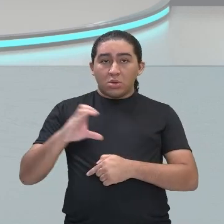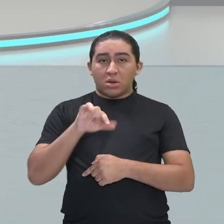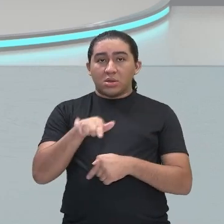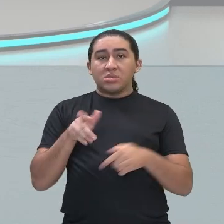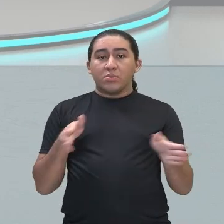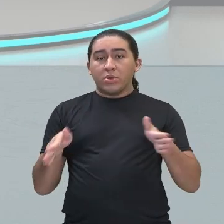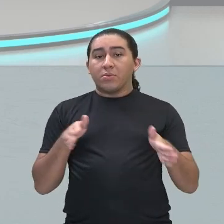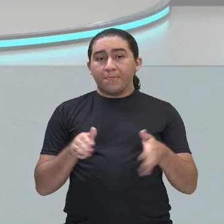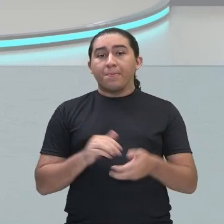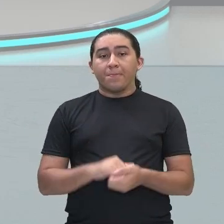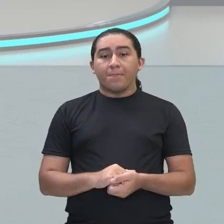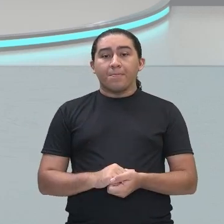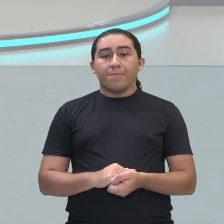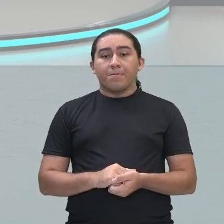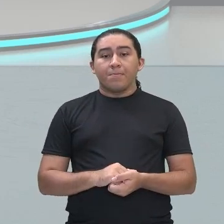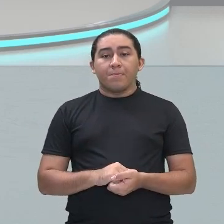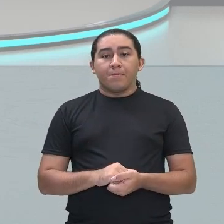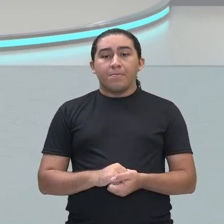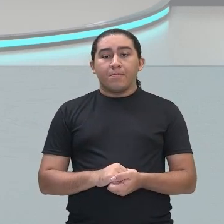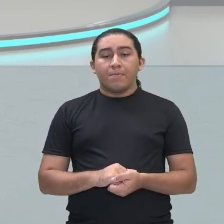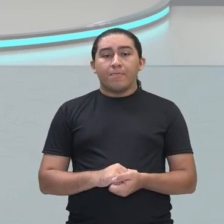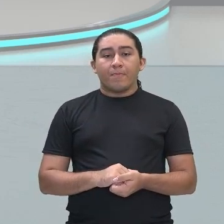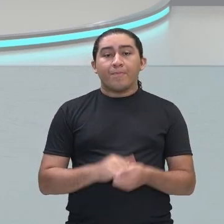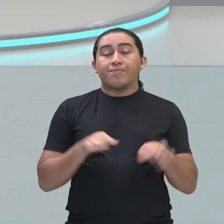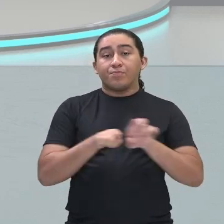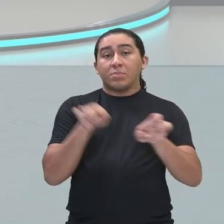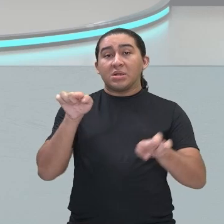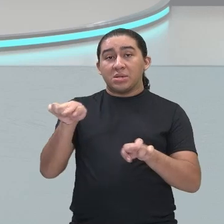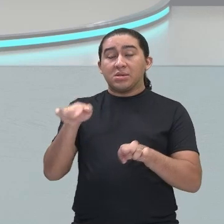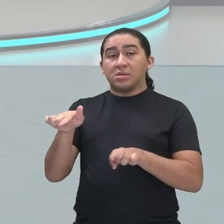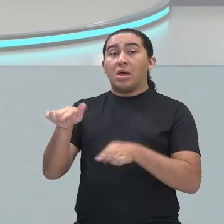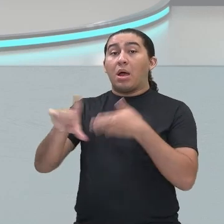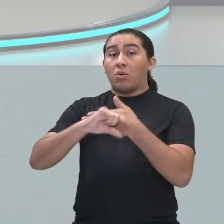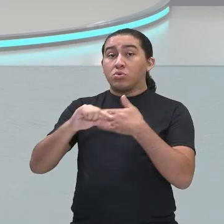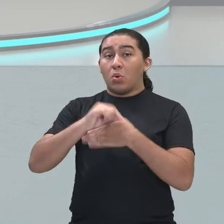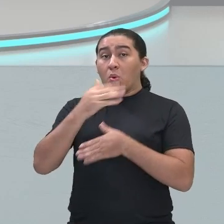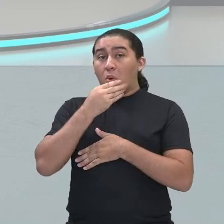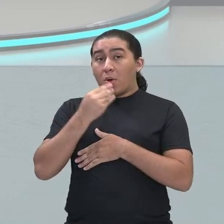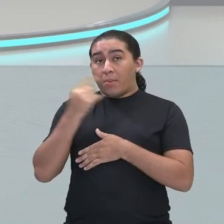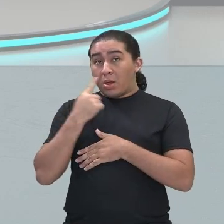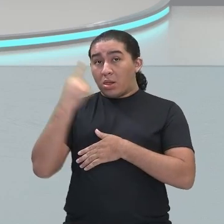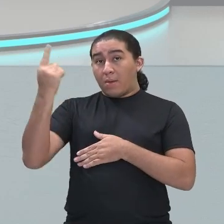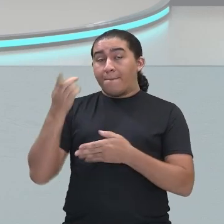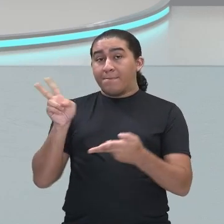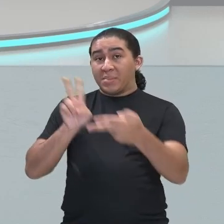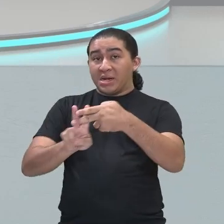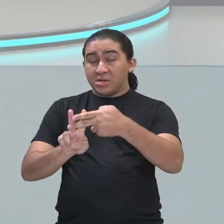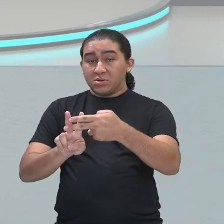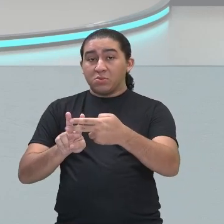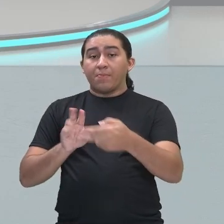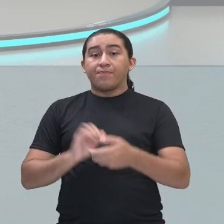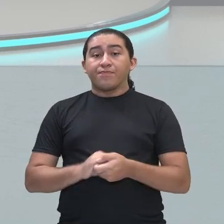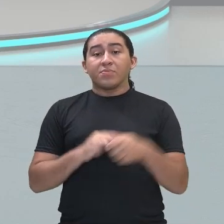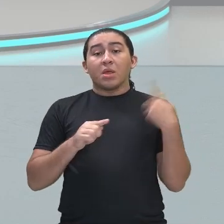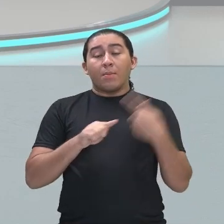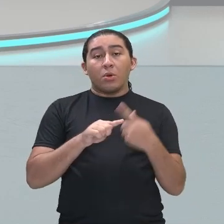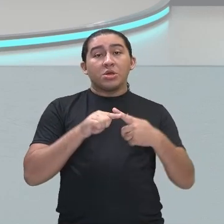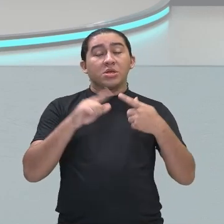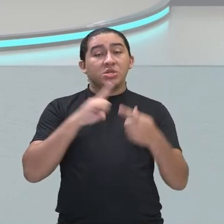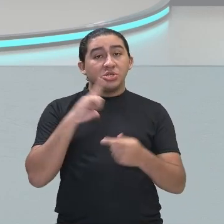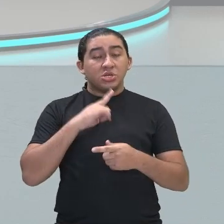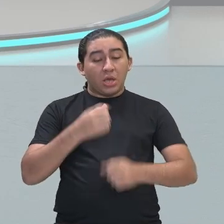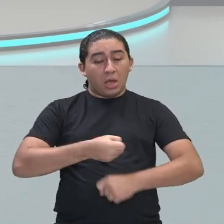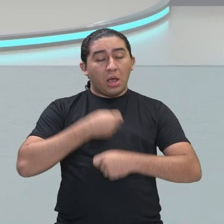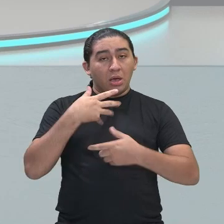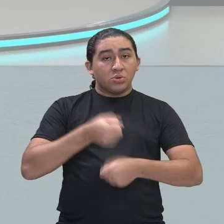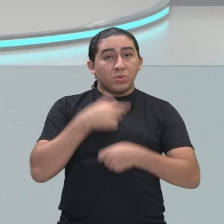período. Mas, ele foi preso pela Inquisição pelo conteúdo anti-absolutista. Ele era anti